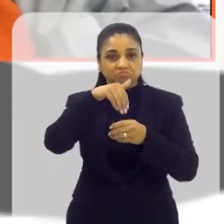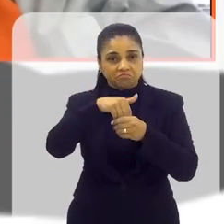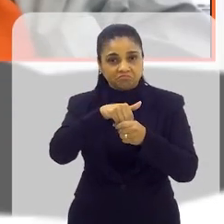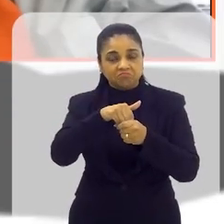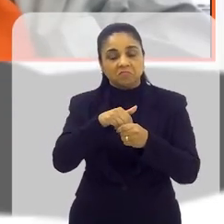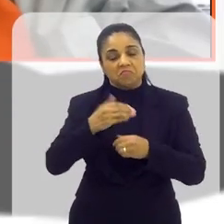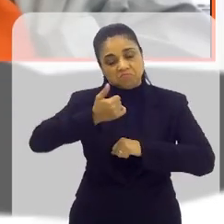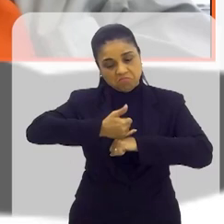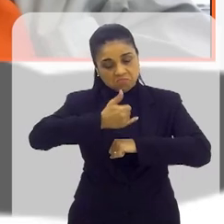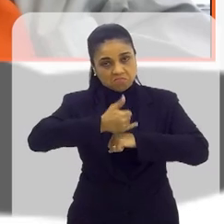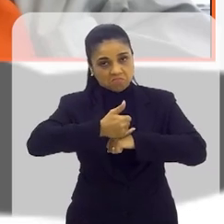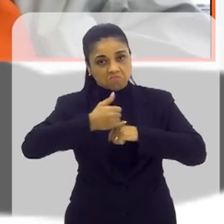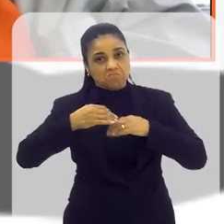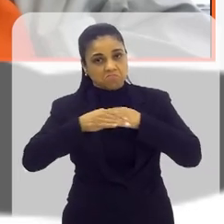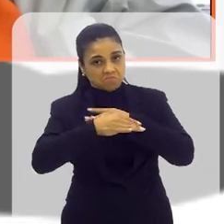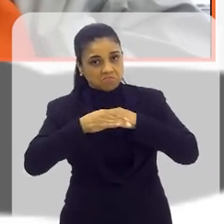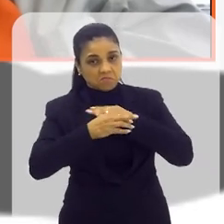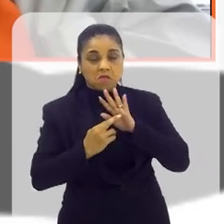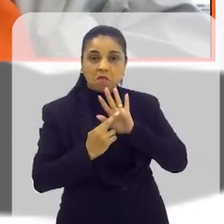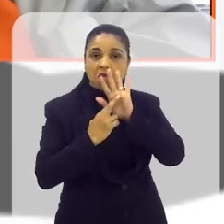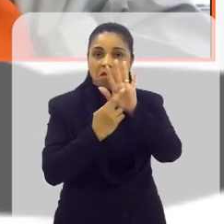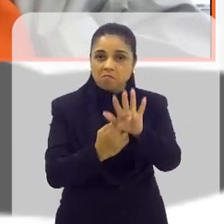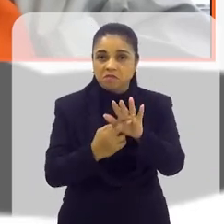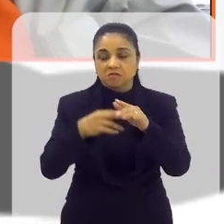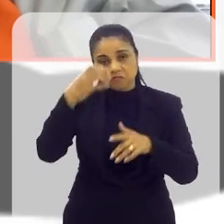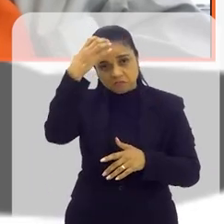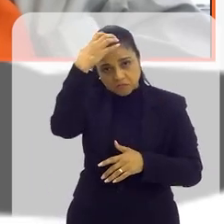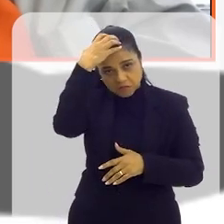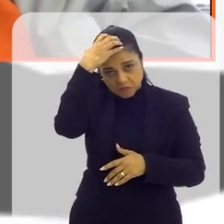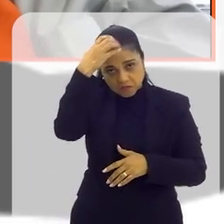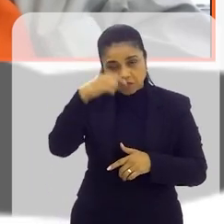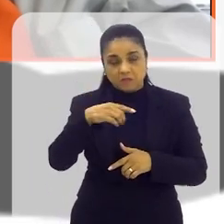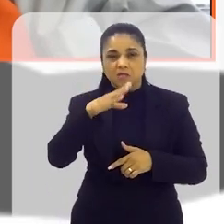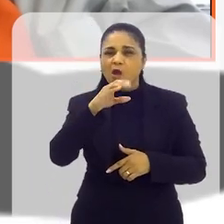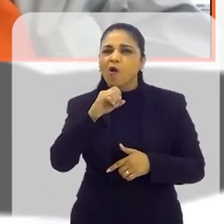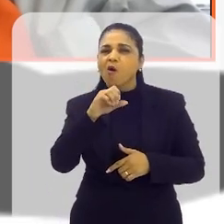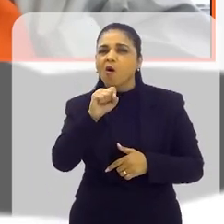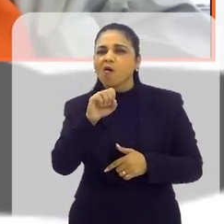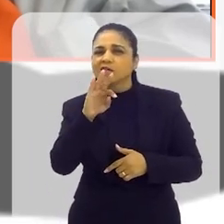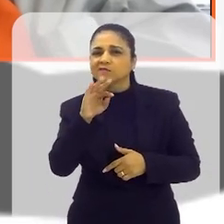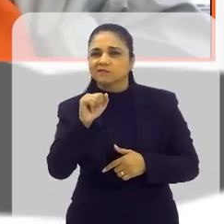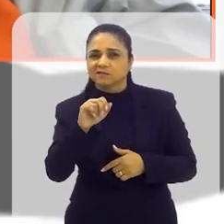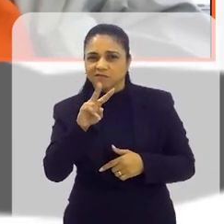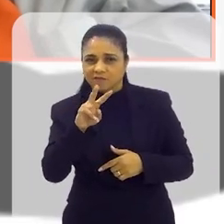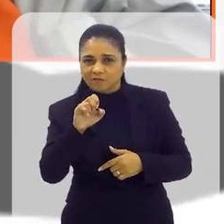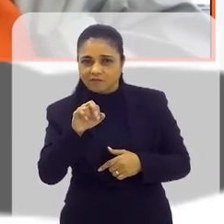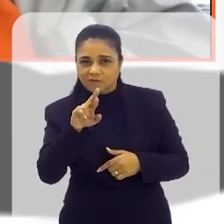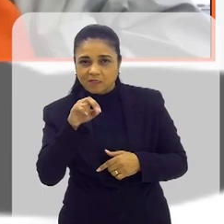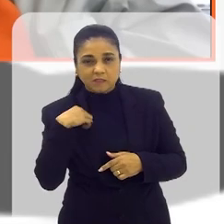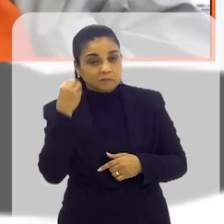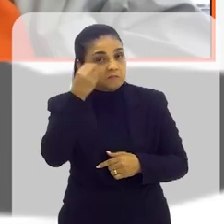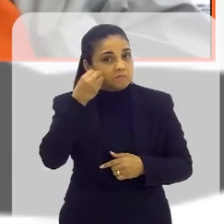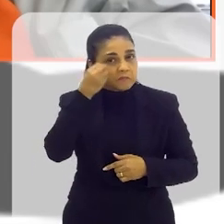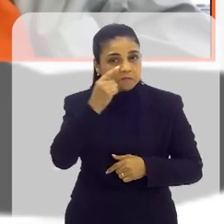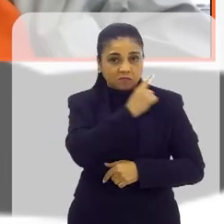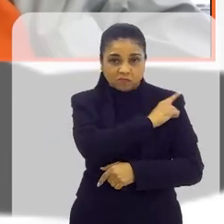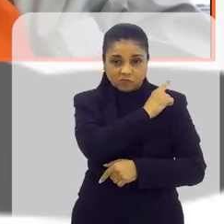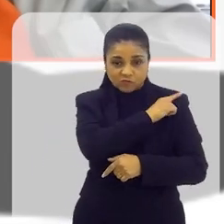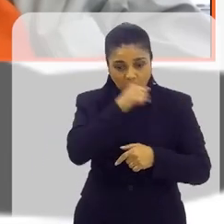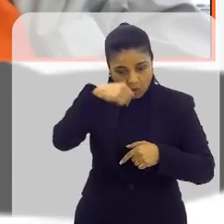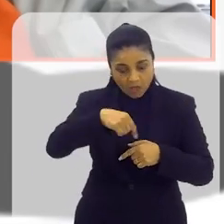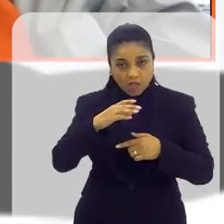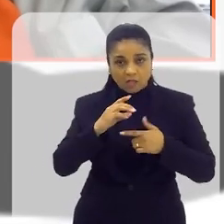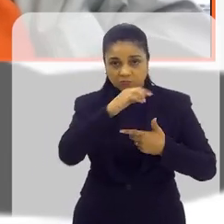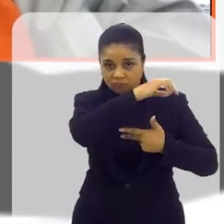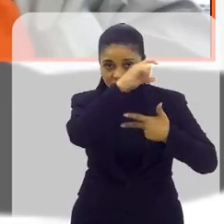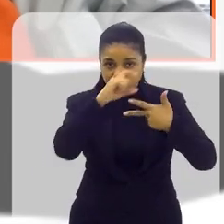um mais curto, mas também bastante representativo em Angra dos Reis, ali na Costa Verde. O senhor está trazendo toda essa experiência de gestão agora aqui